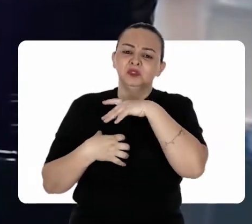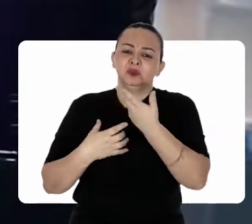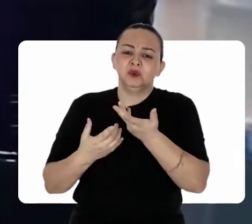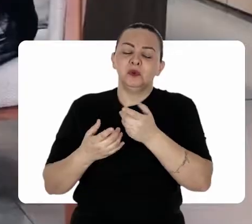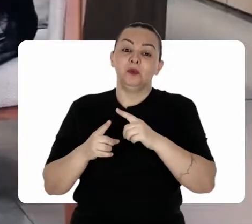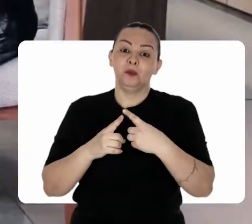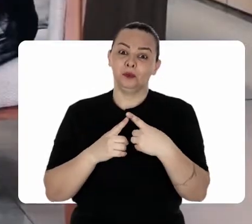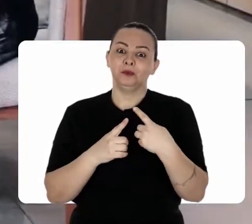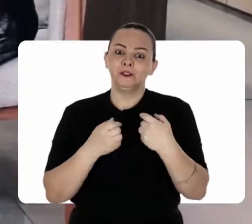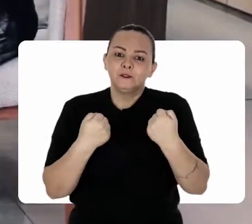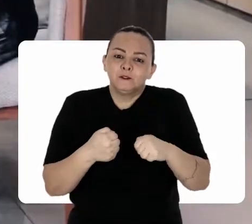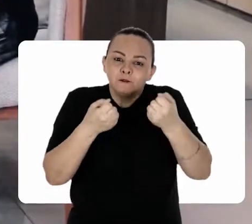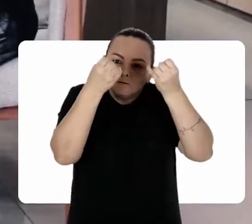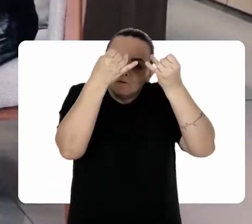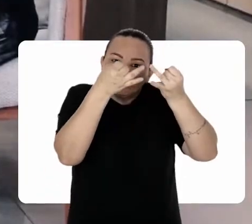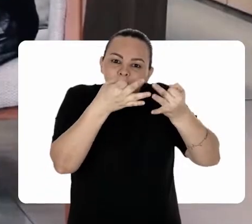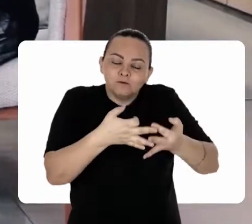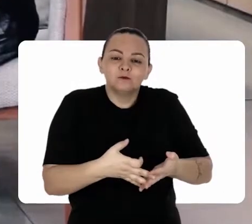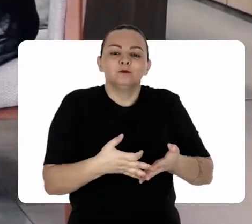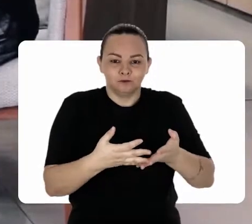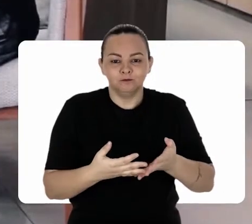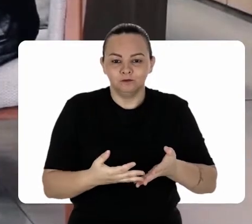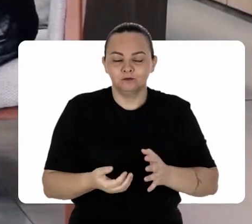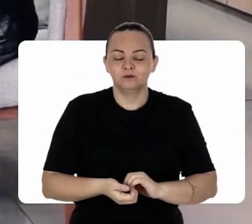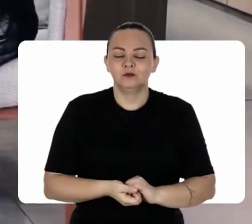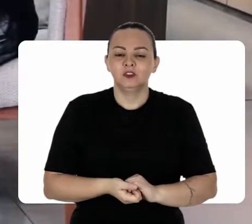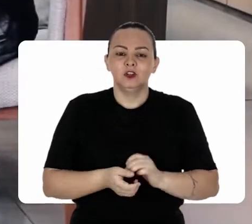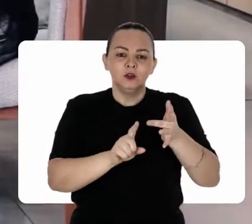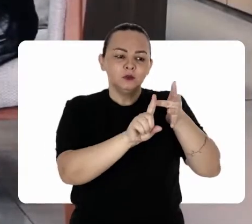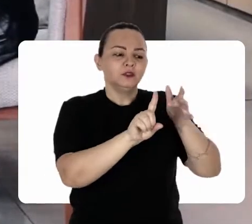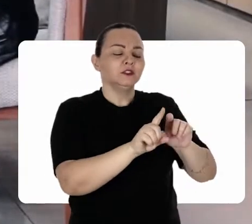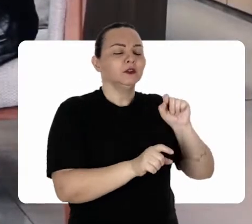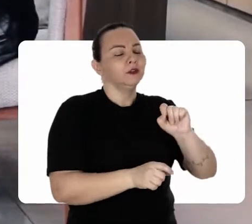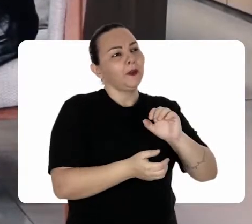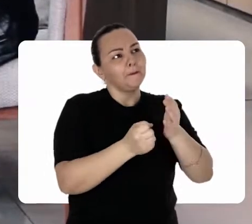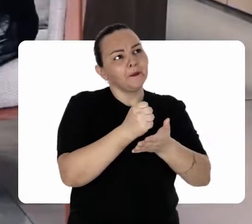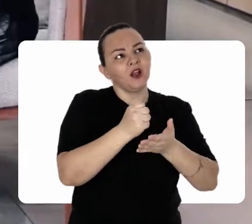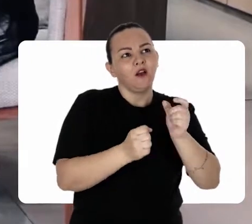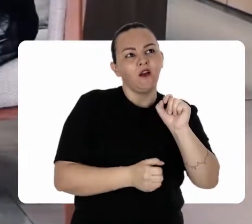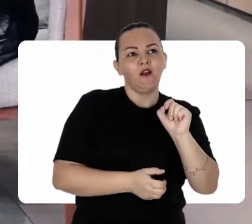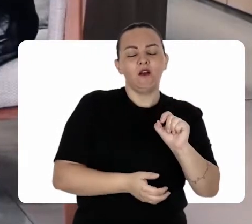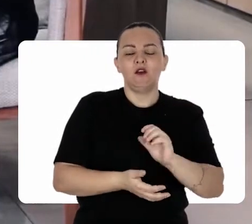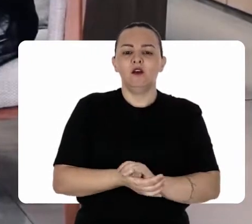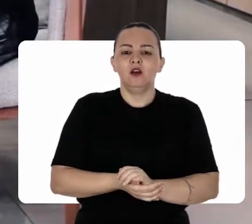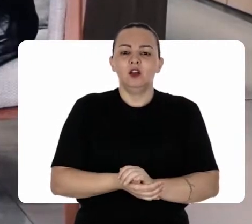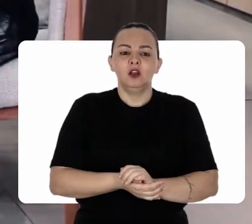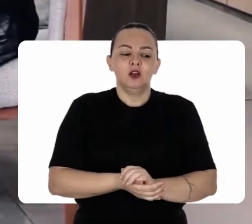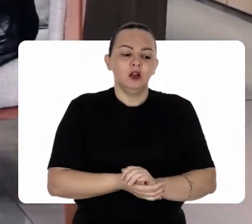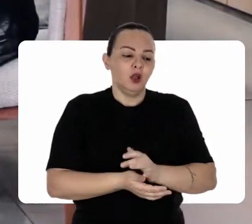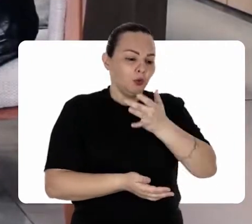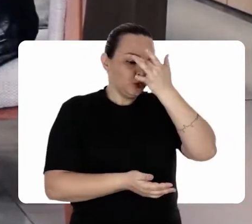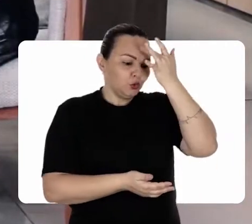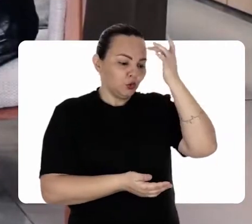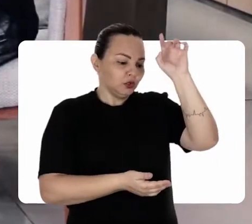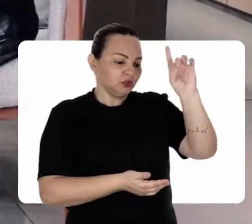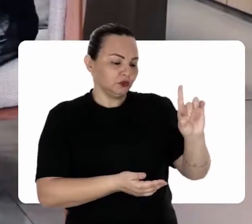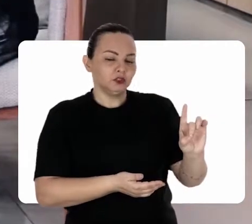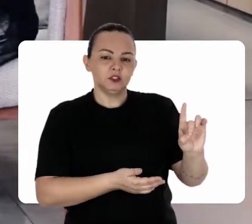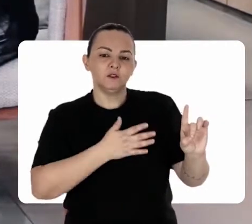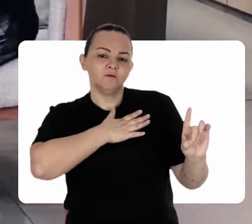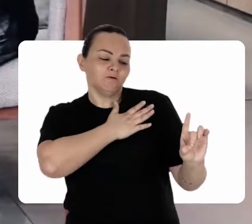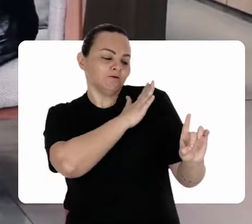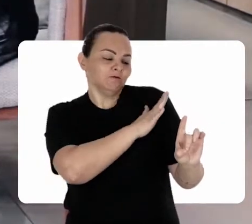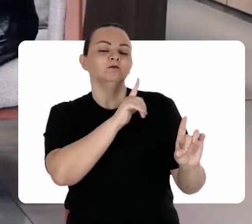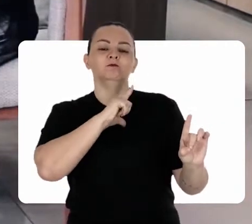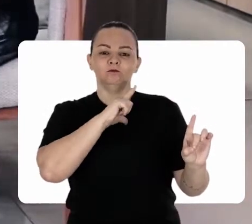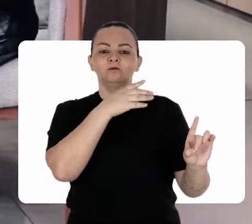mas é uma coisa que a gente precisa tratar com certeza. Capacitismo basicamente é o seguinte, é o preconceito relacionado